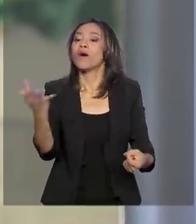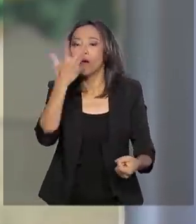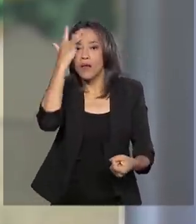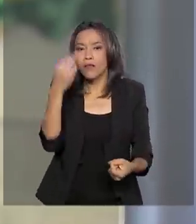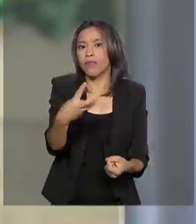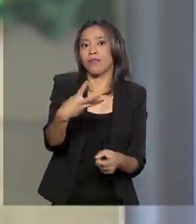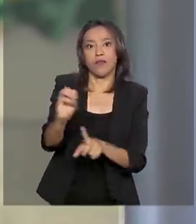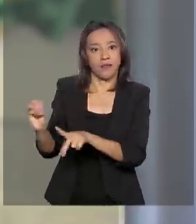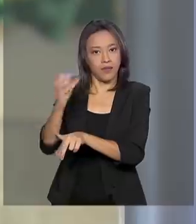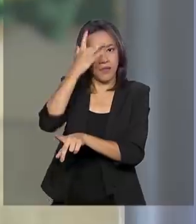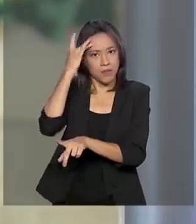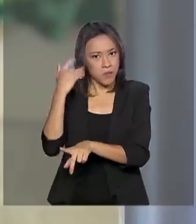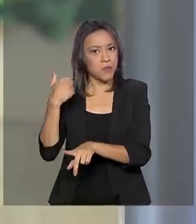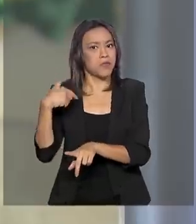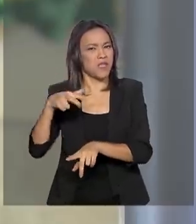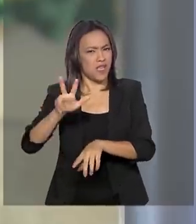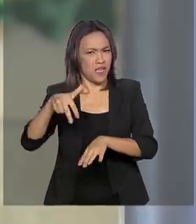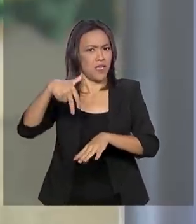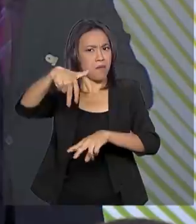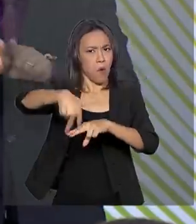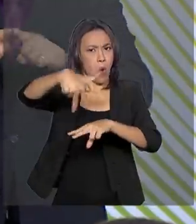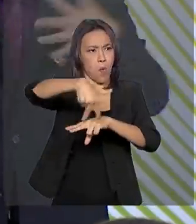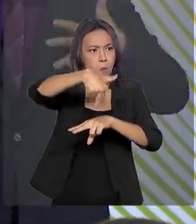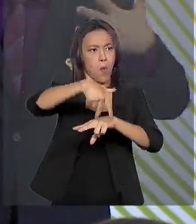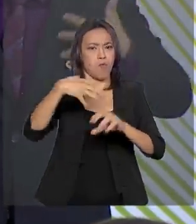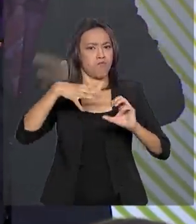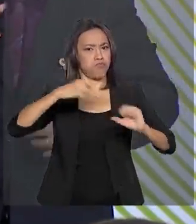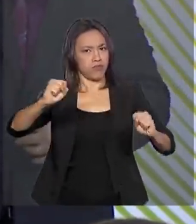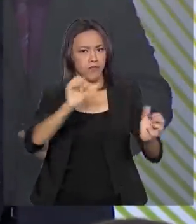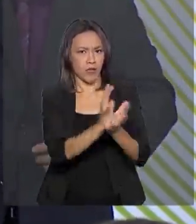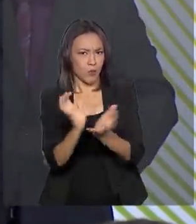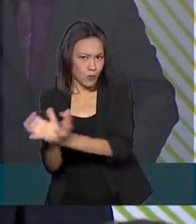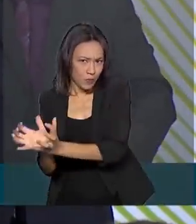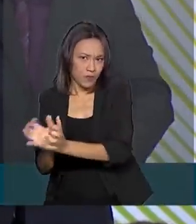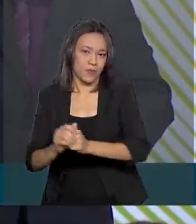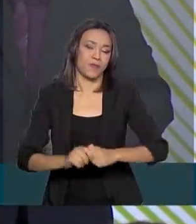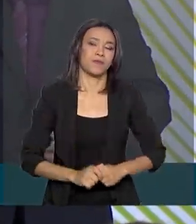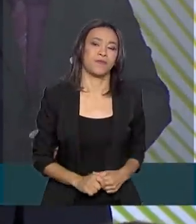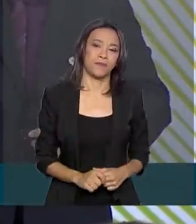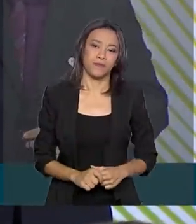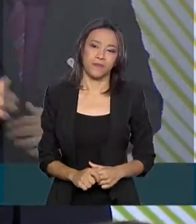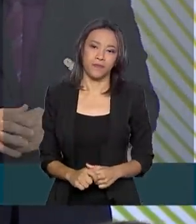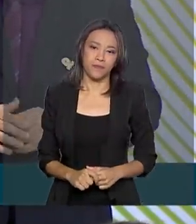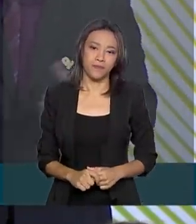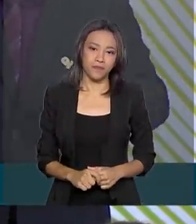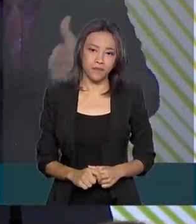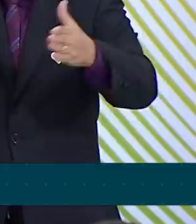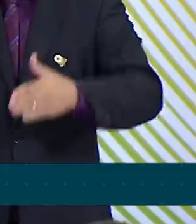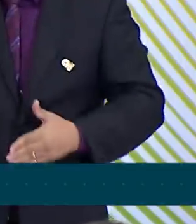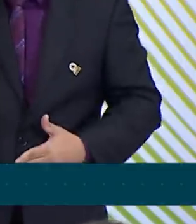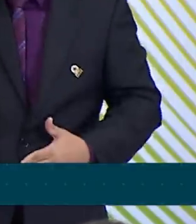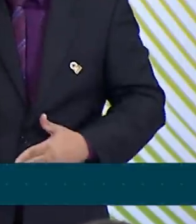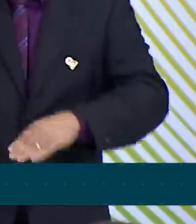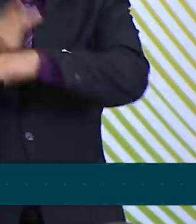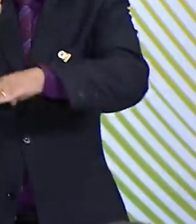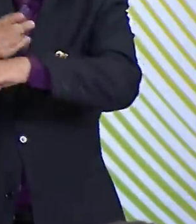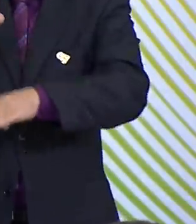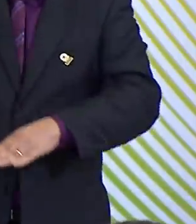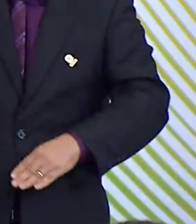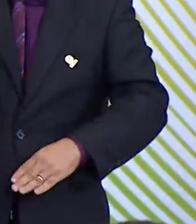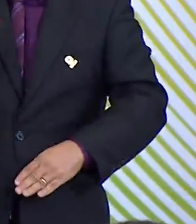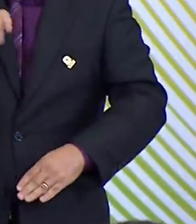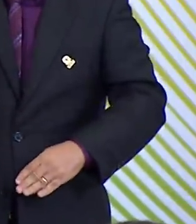promessa de pódio em várias modalidades. Vai, Brasil! Vamos buscar juntos ouro, prata e bronze.